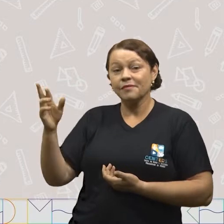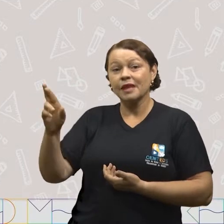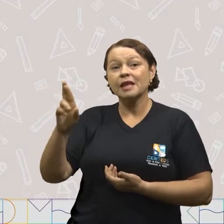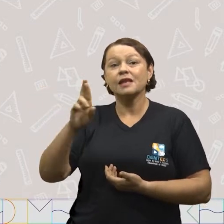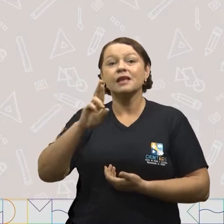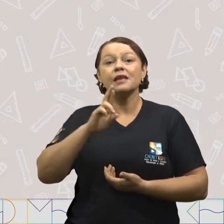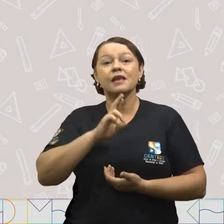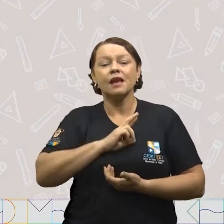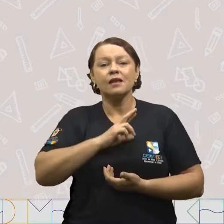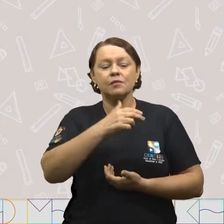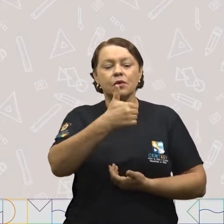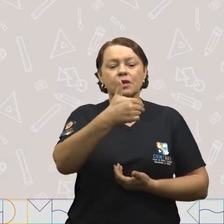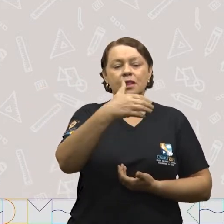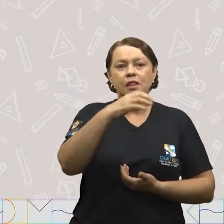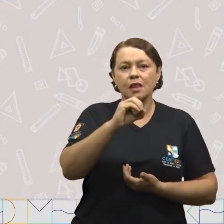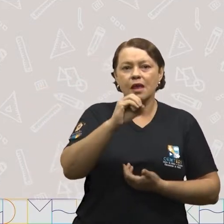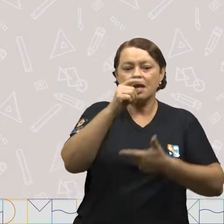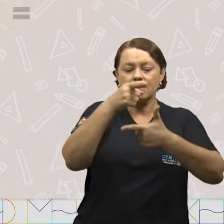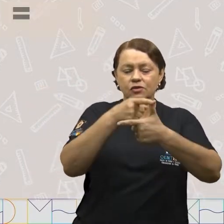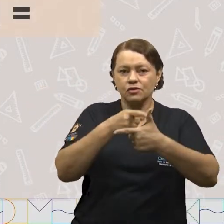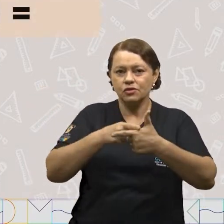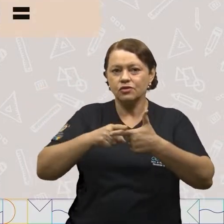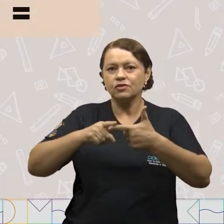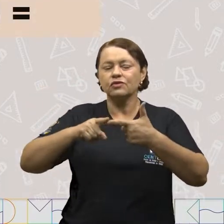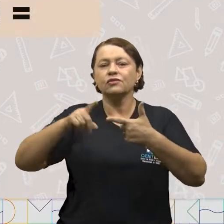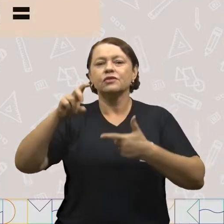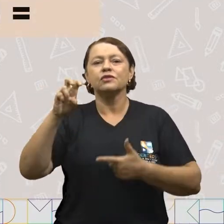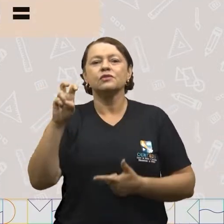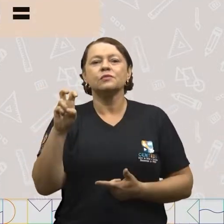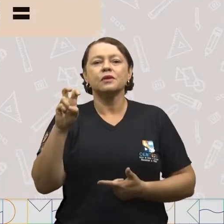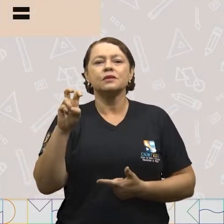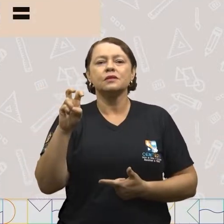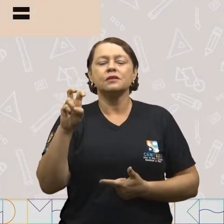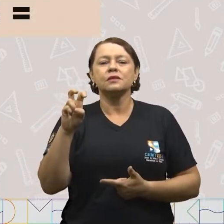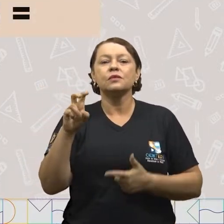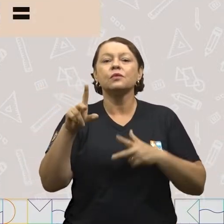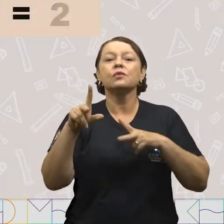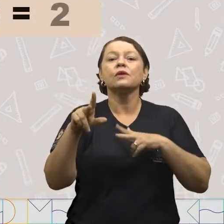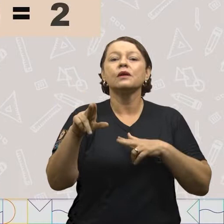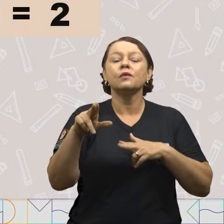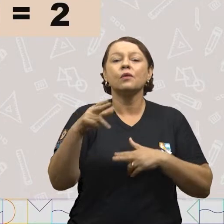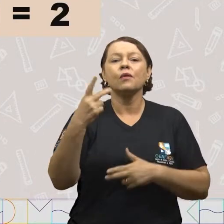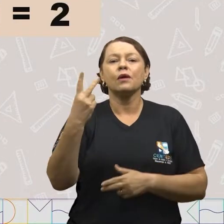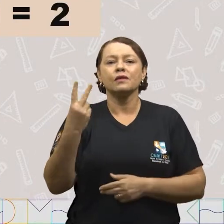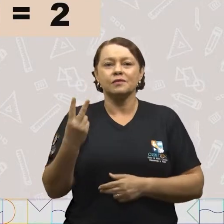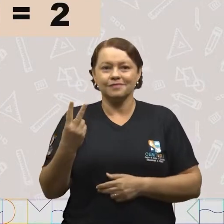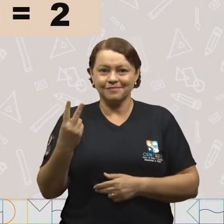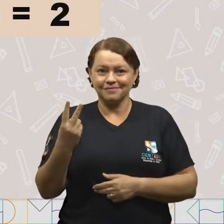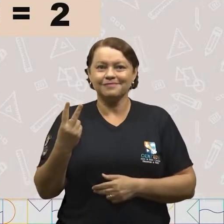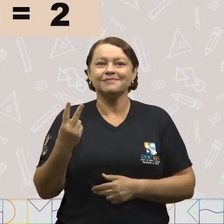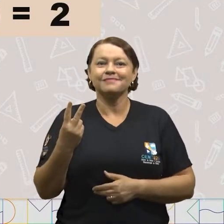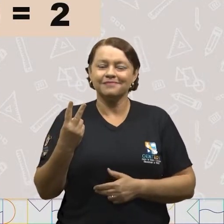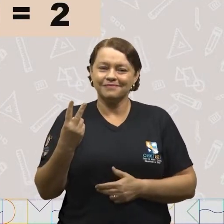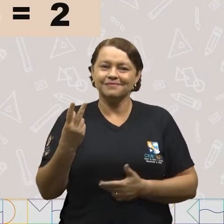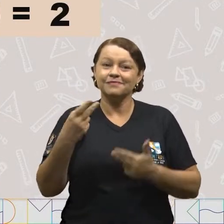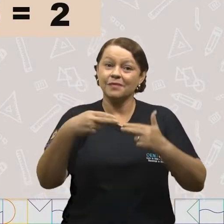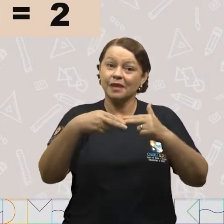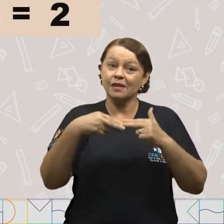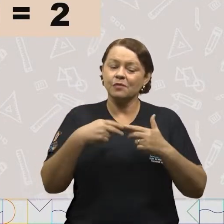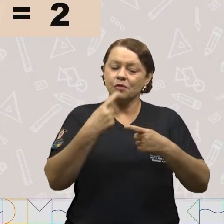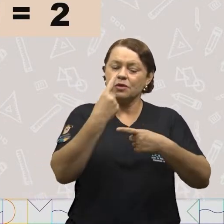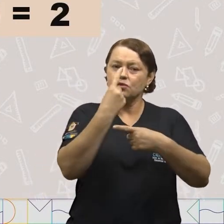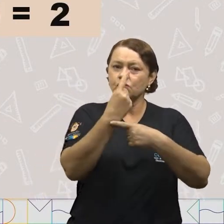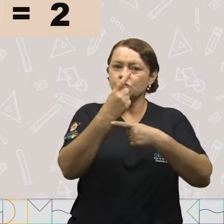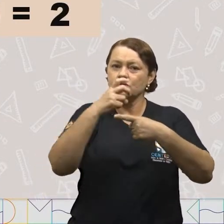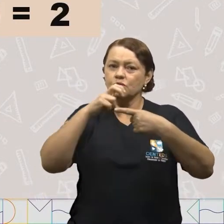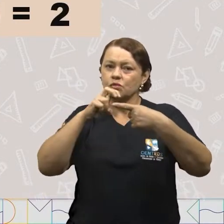resultado de dez dividido para cinco é igual a dois. Logo, a quinta